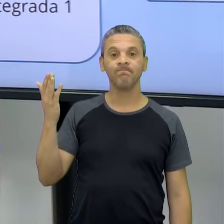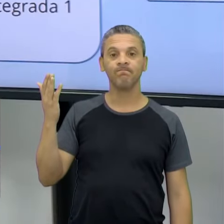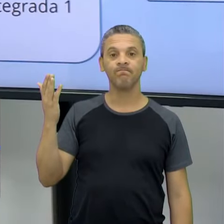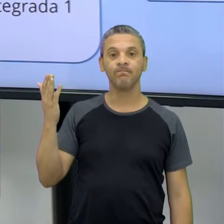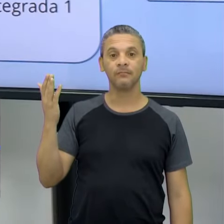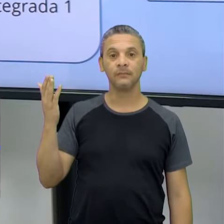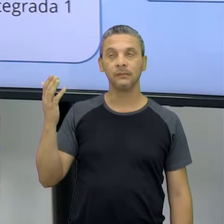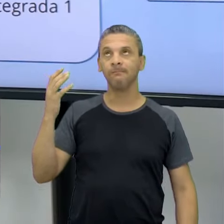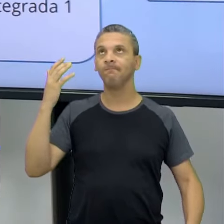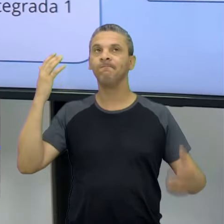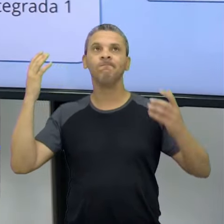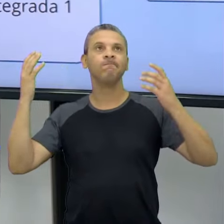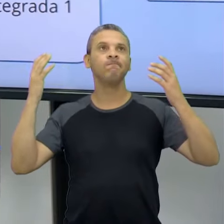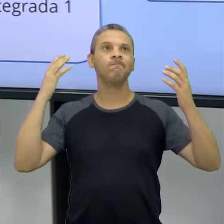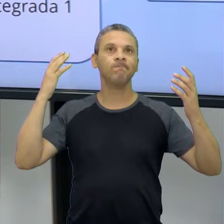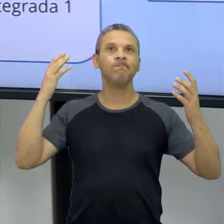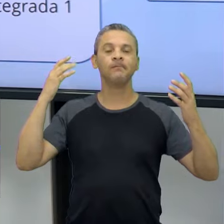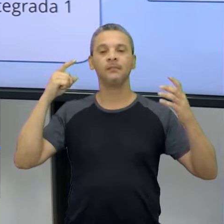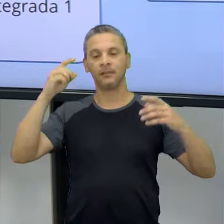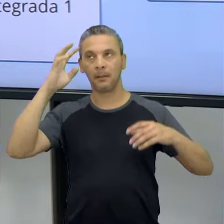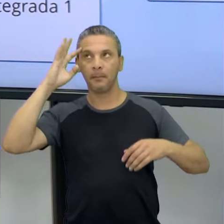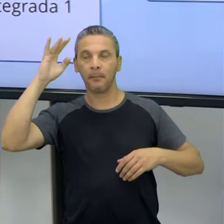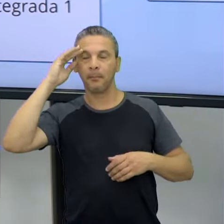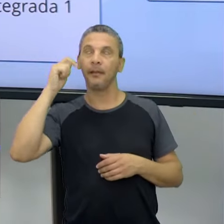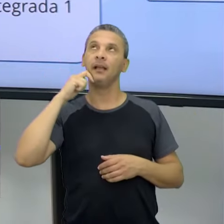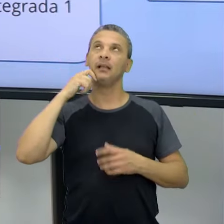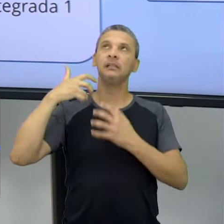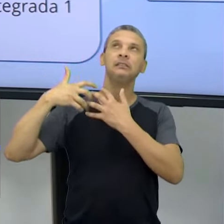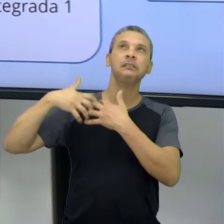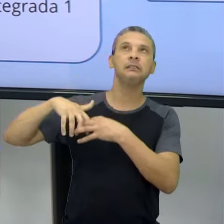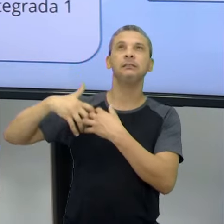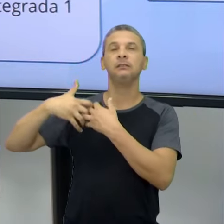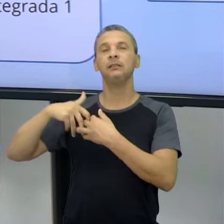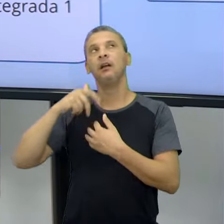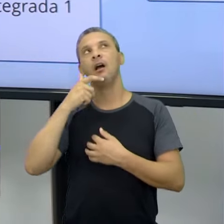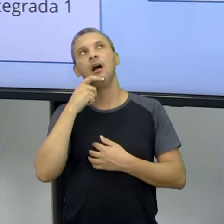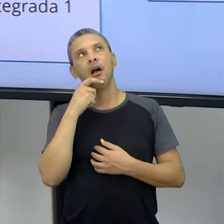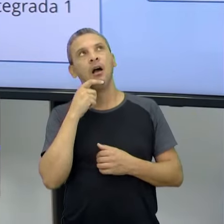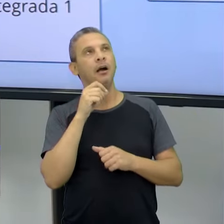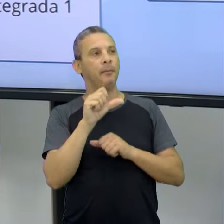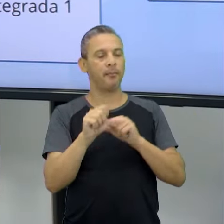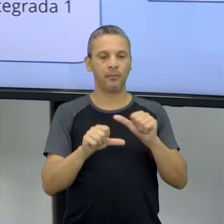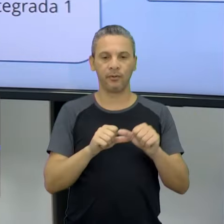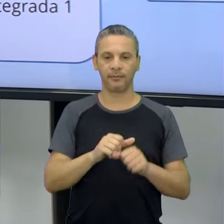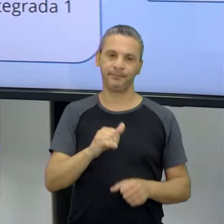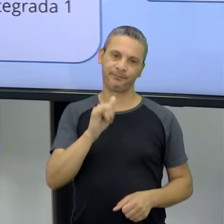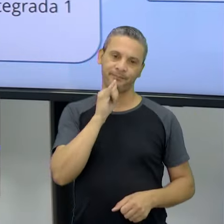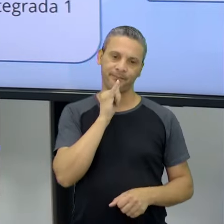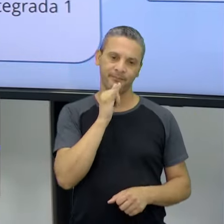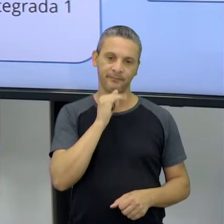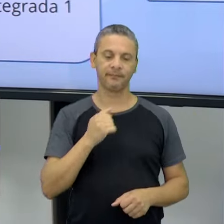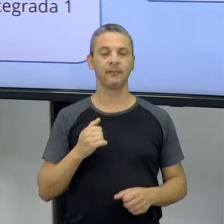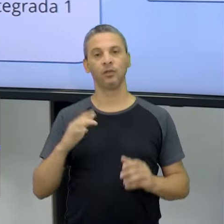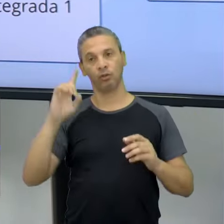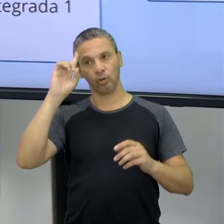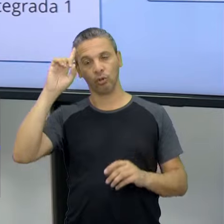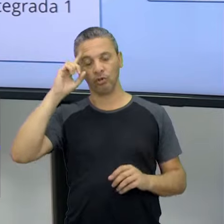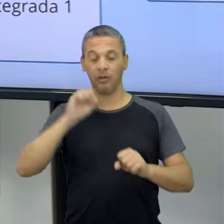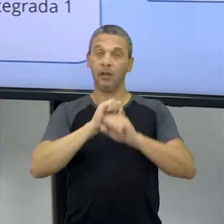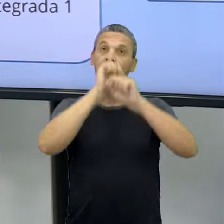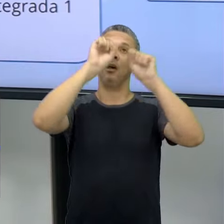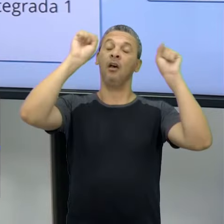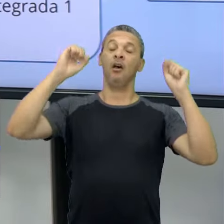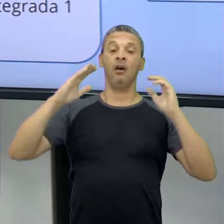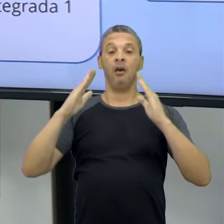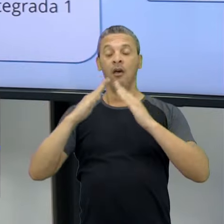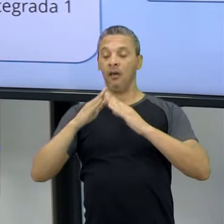tira você do cotidiano e faz você pensar, refletir, faz você, poxa, mudou o rumo. Por exemplo, toda gente sai de casa, vem aqui